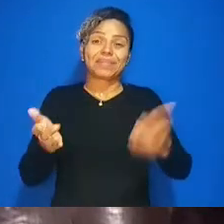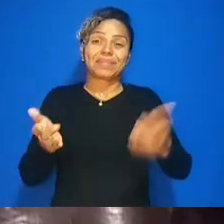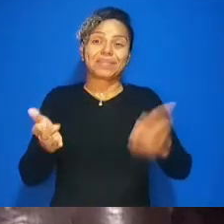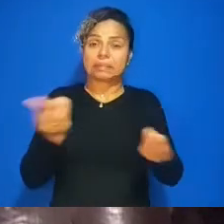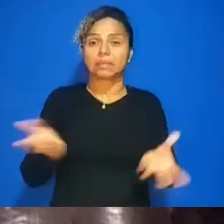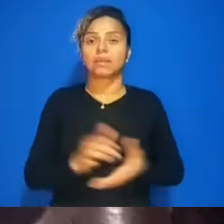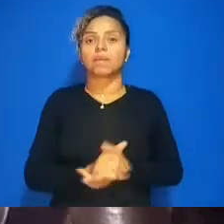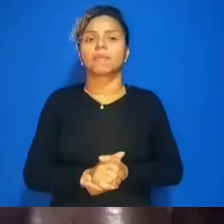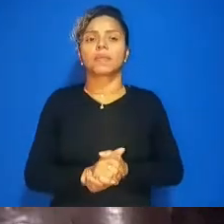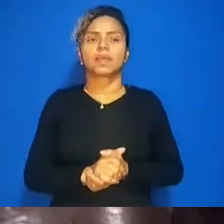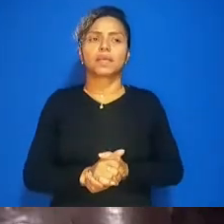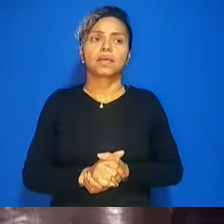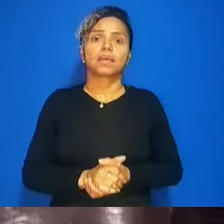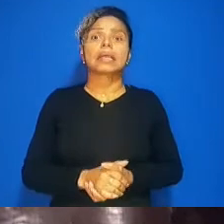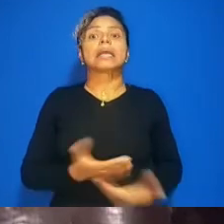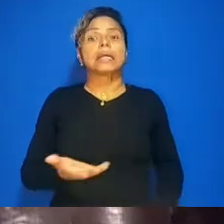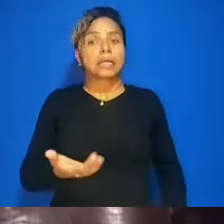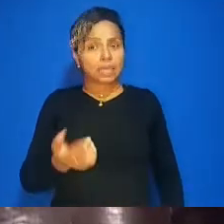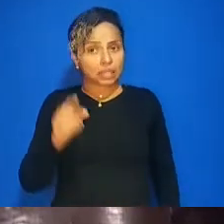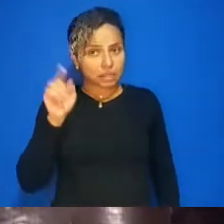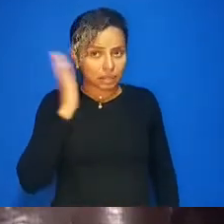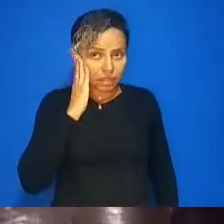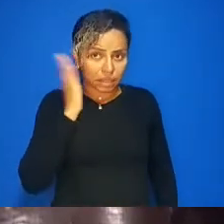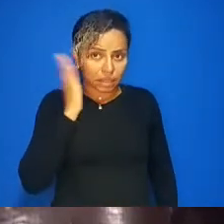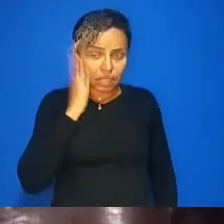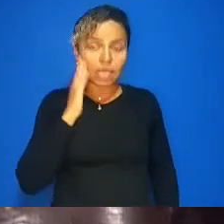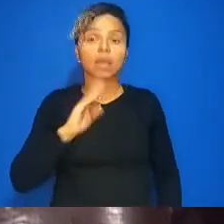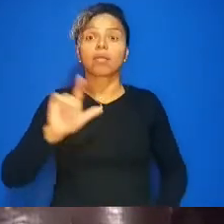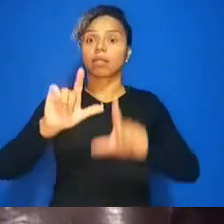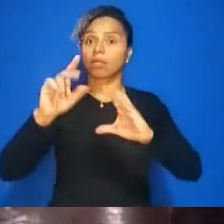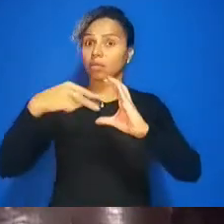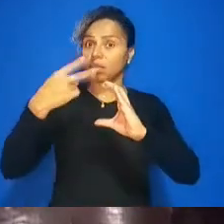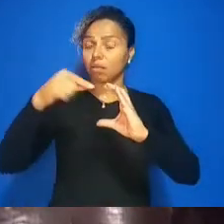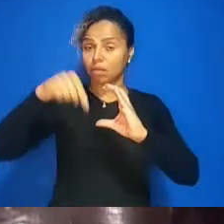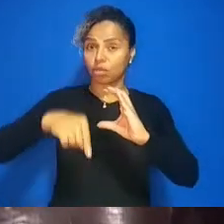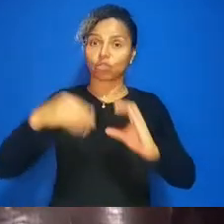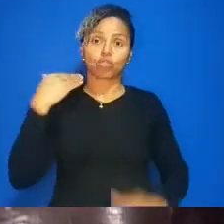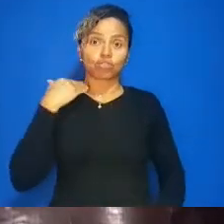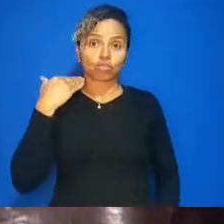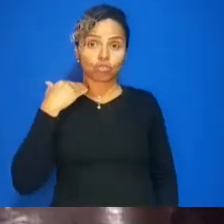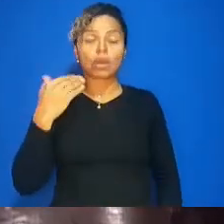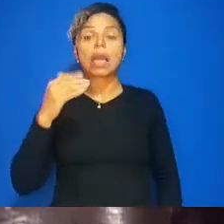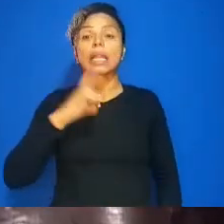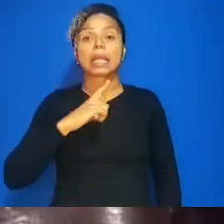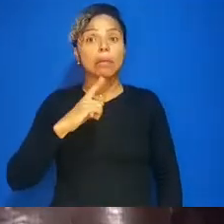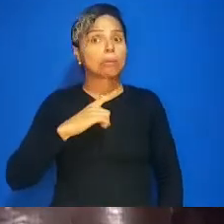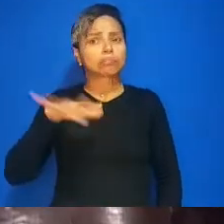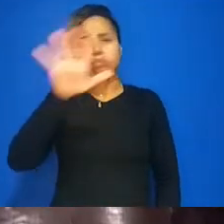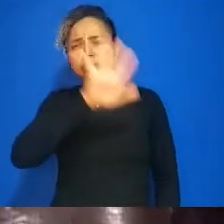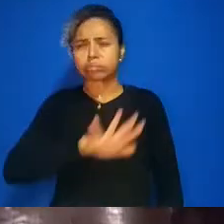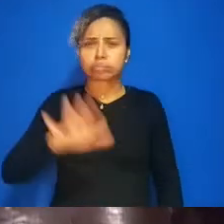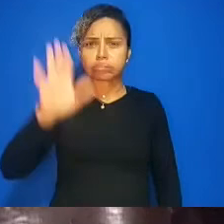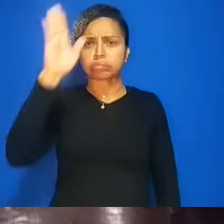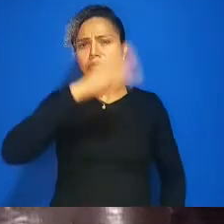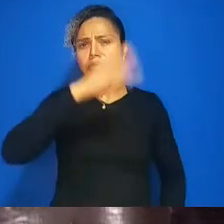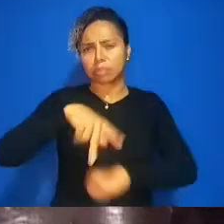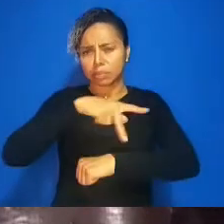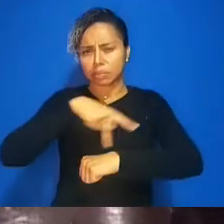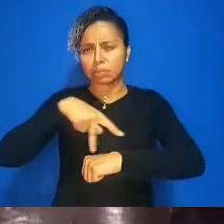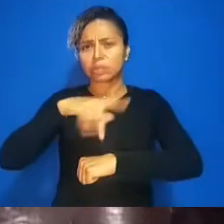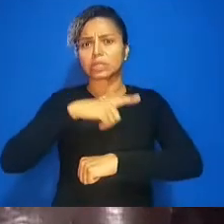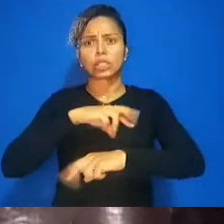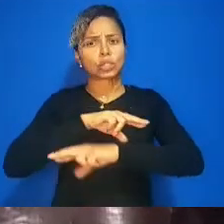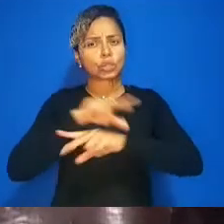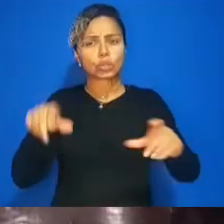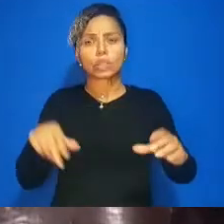uma das maiores emissoras do trabalho legislativo do país das câmaras municipais com grande visibilidade no